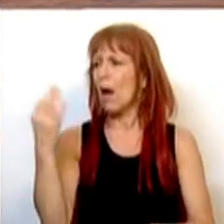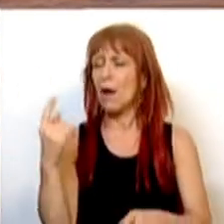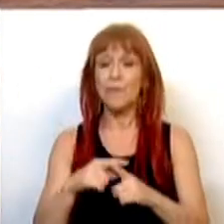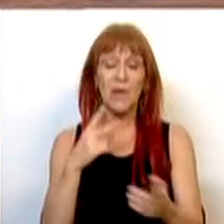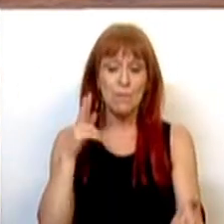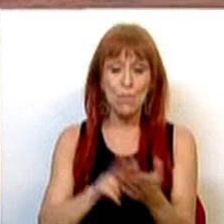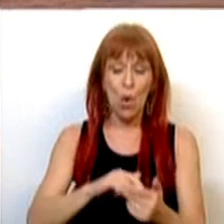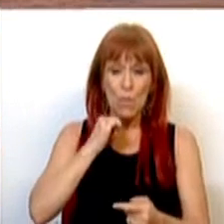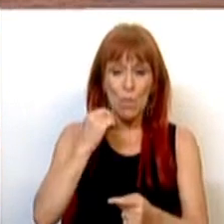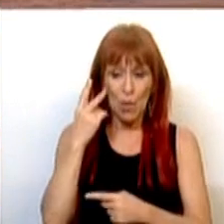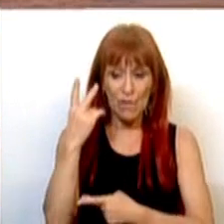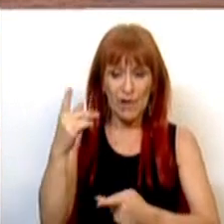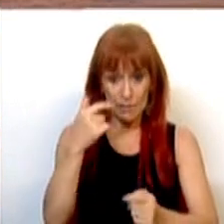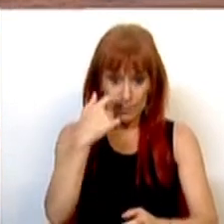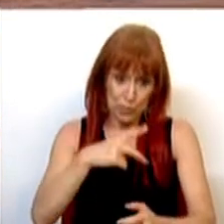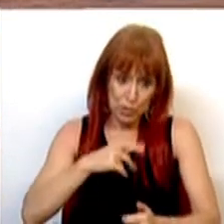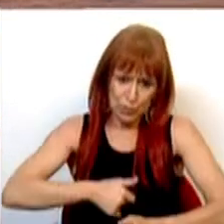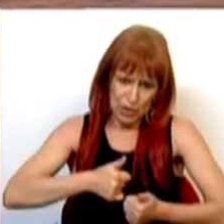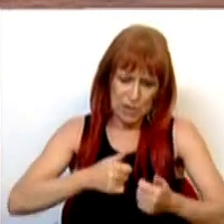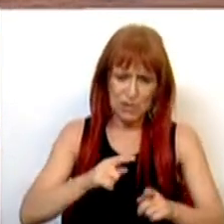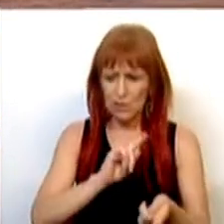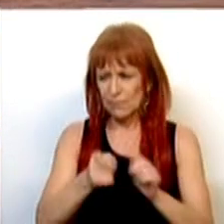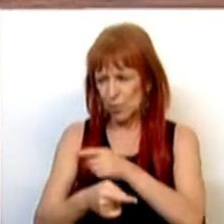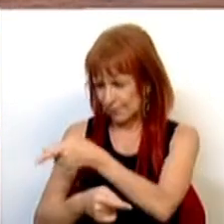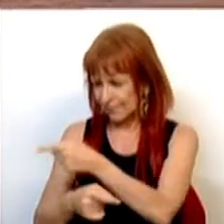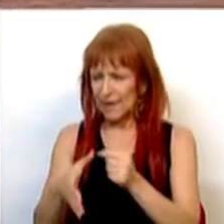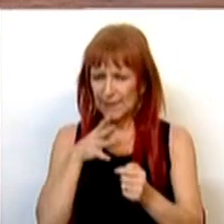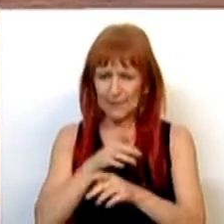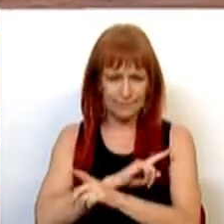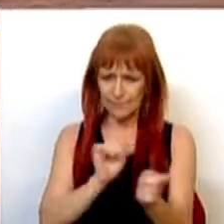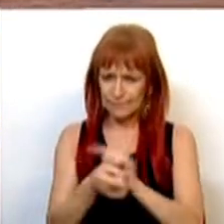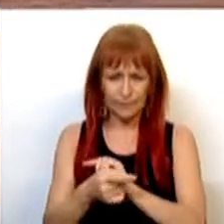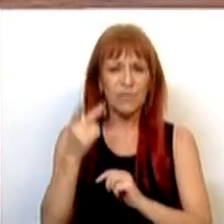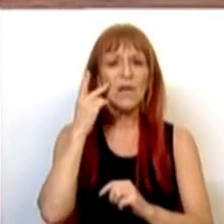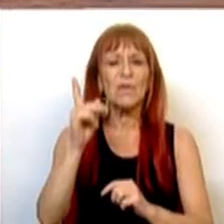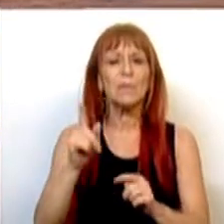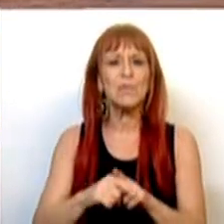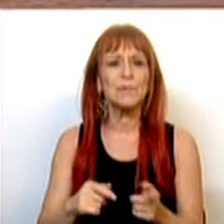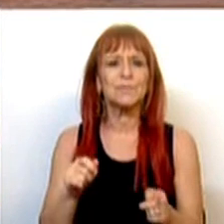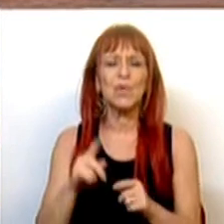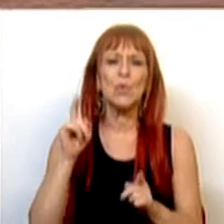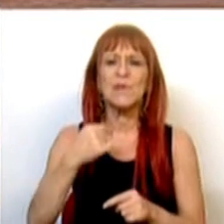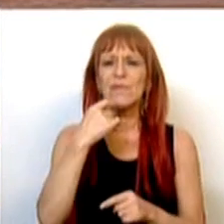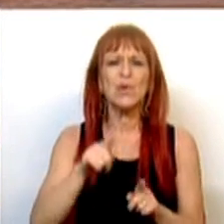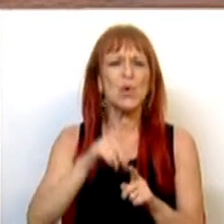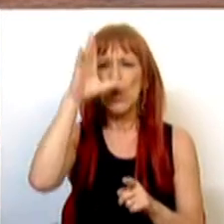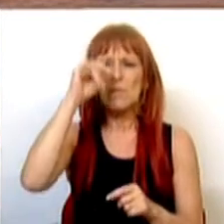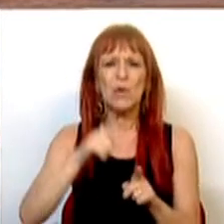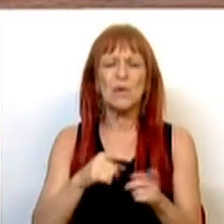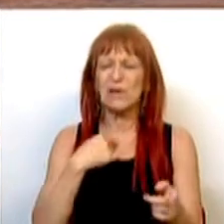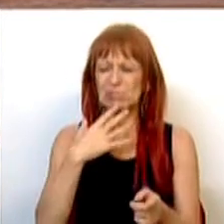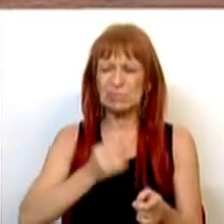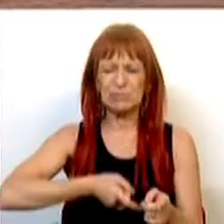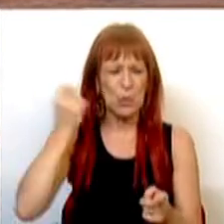tem vindo sistematicamente a bancos portugueses a contrariar esta narrativa. Vejamos, começaram por dizer que não era um governo credível,